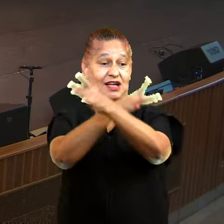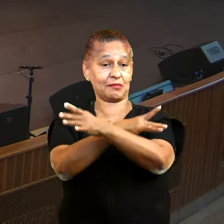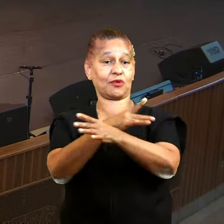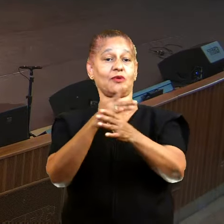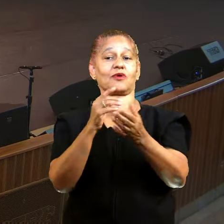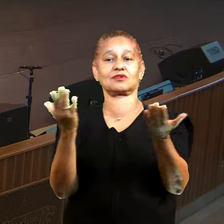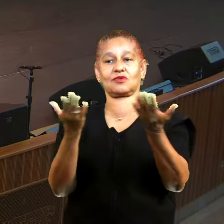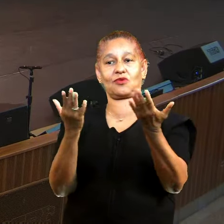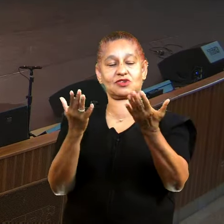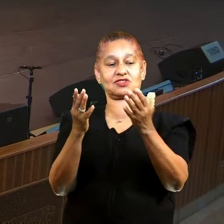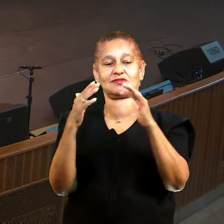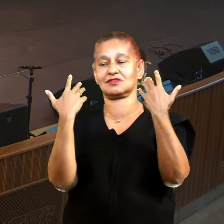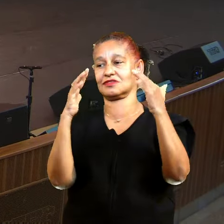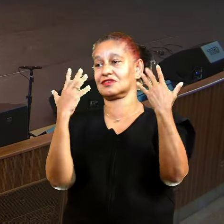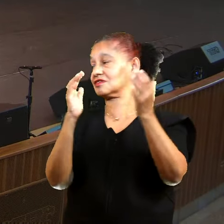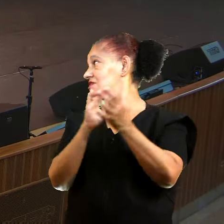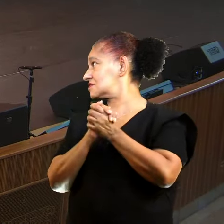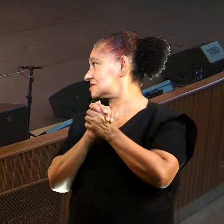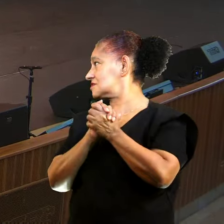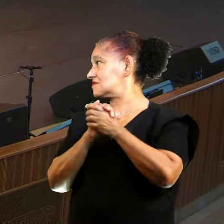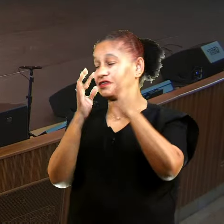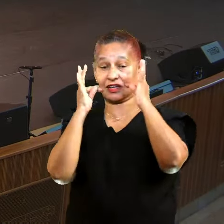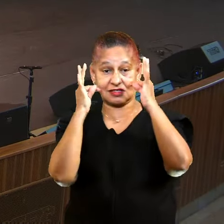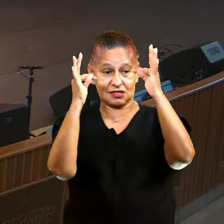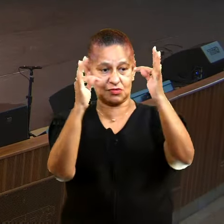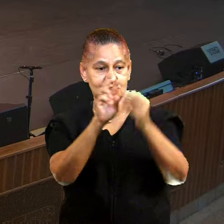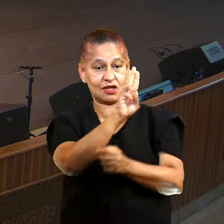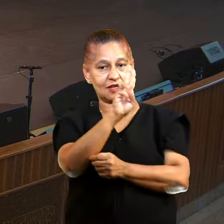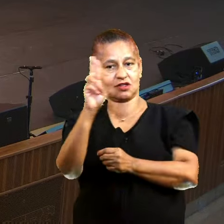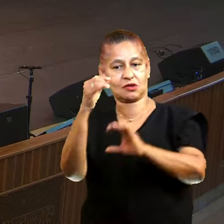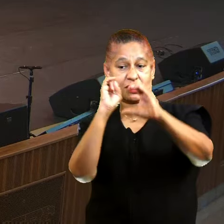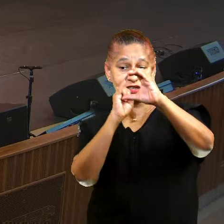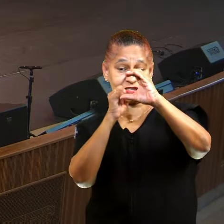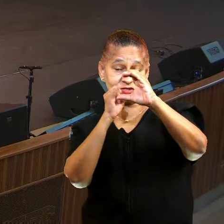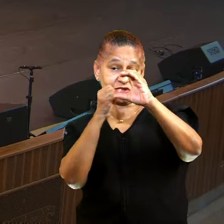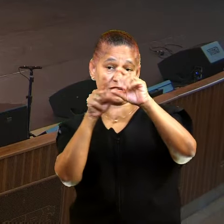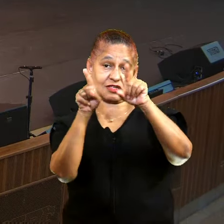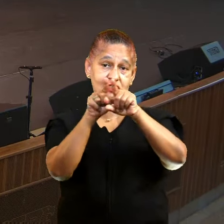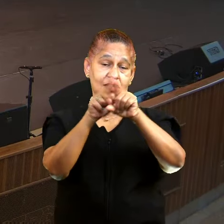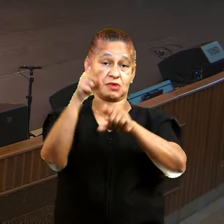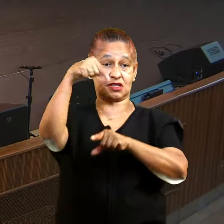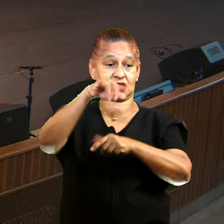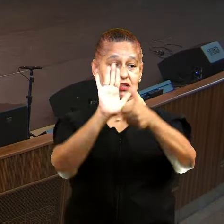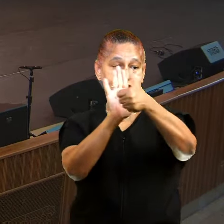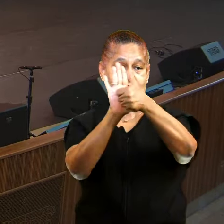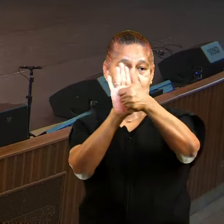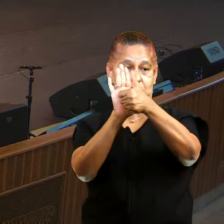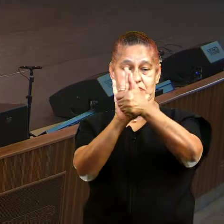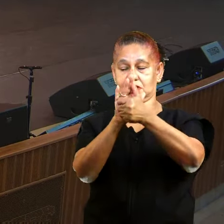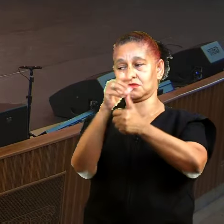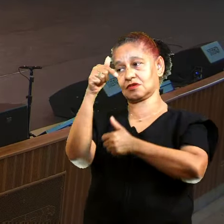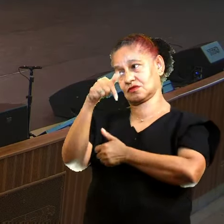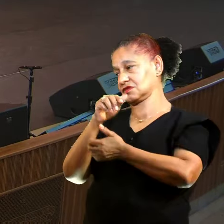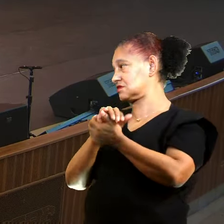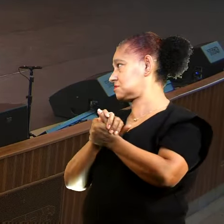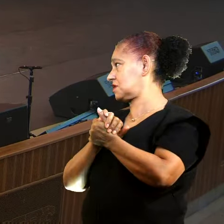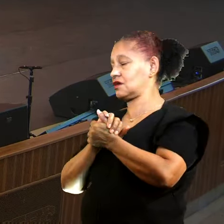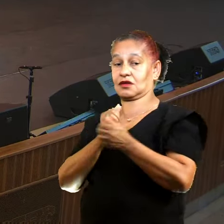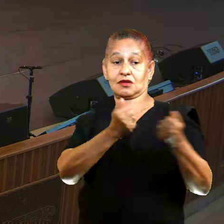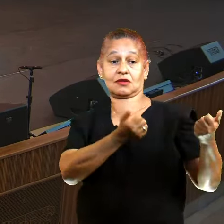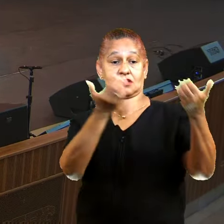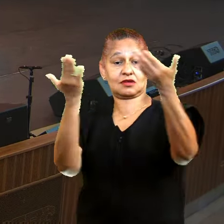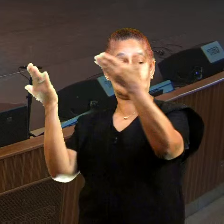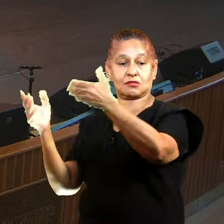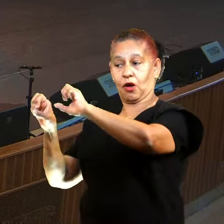E nós queremos, Carolina, em nome da Cristolândia e da Primeira Igreja Batista de Curitiba, te